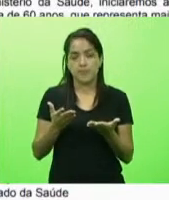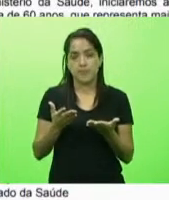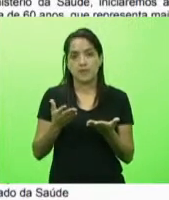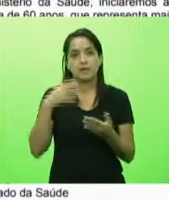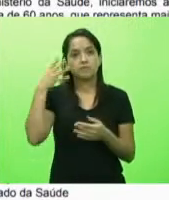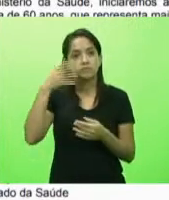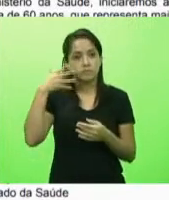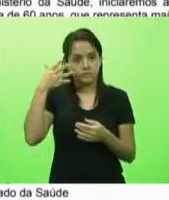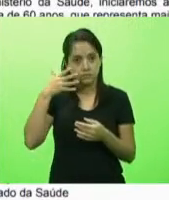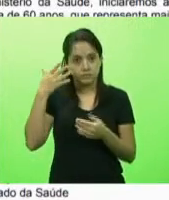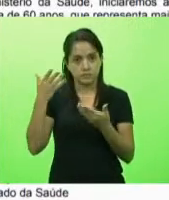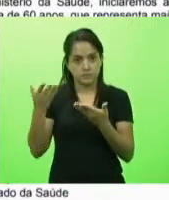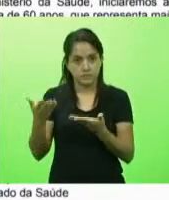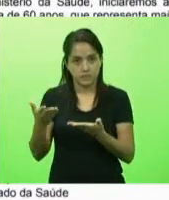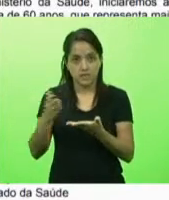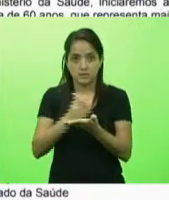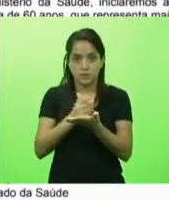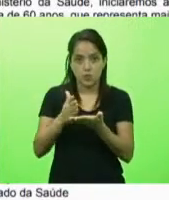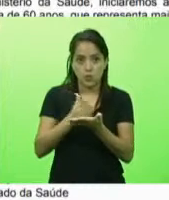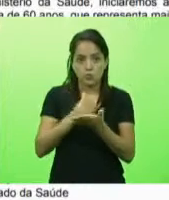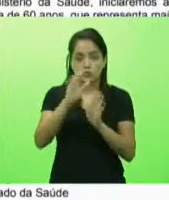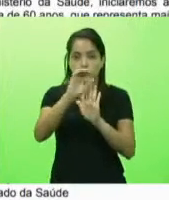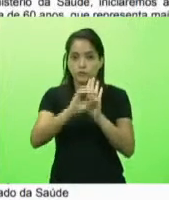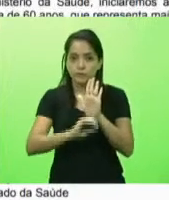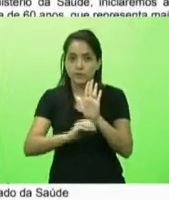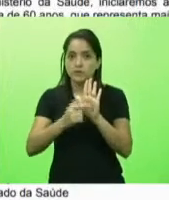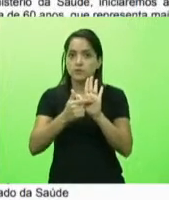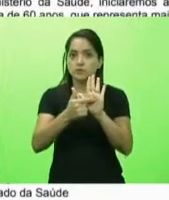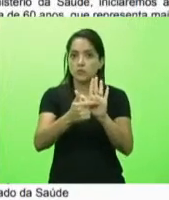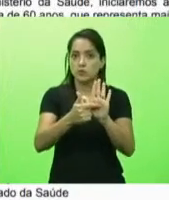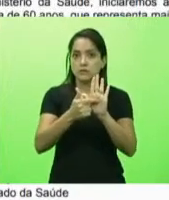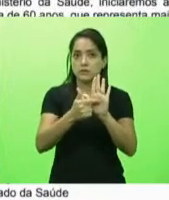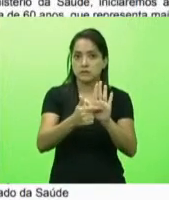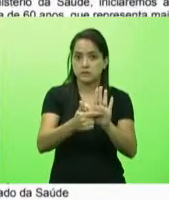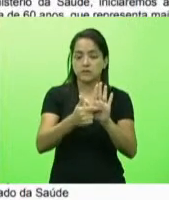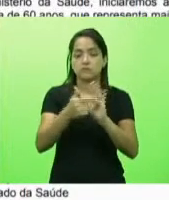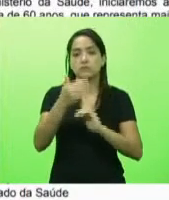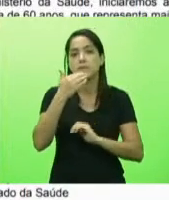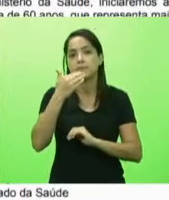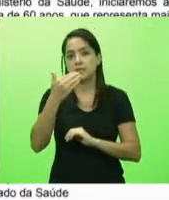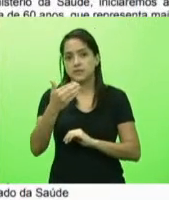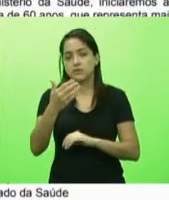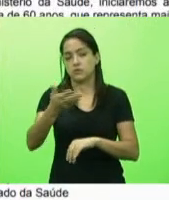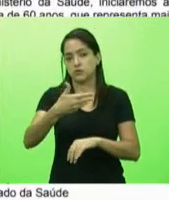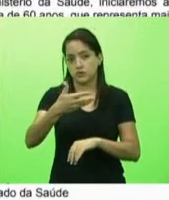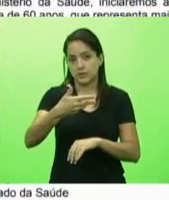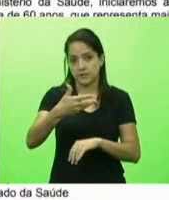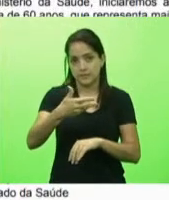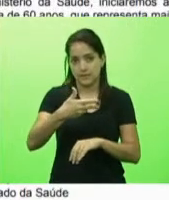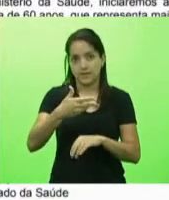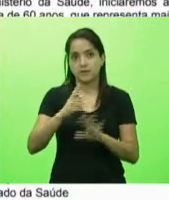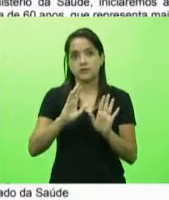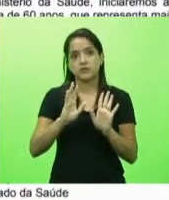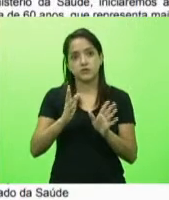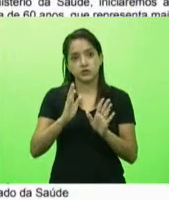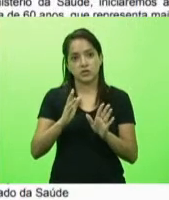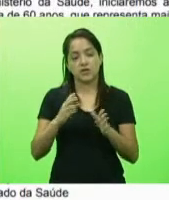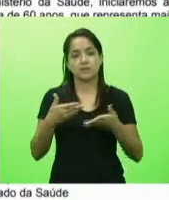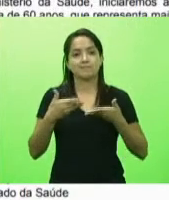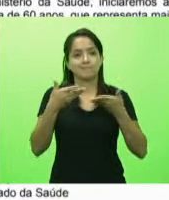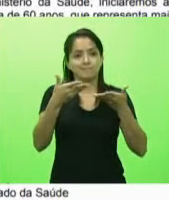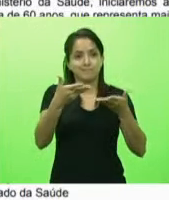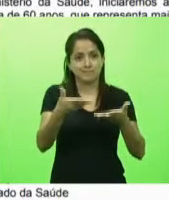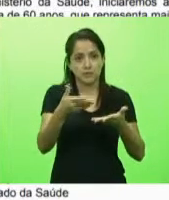essa aqui só são alguns ofícios mostrando que nós estamos solicitando agilidade já nos colocamos à disposição